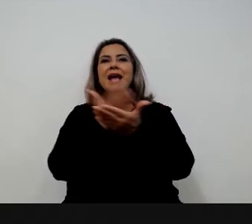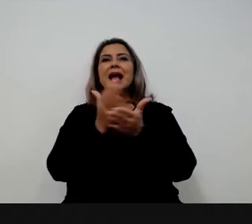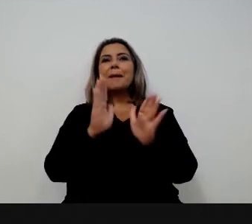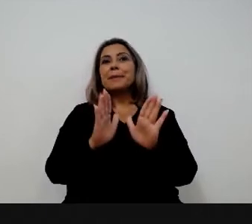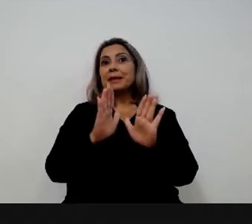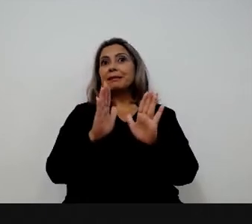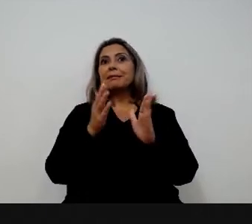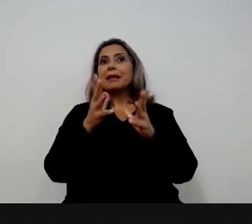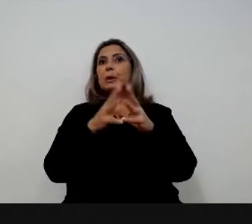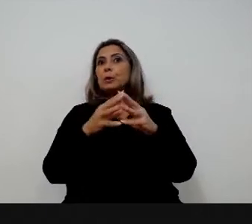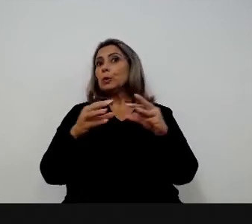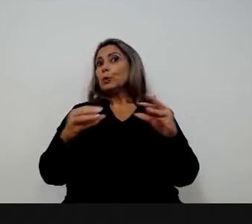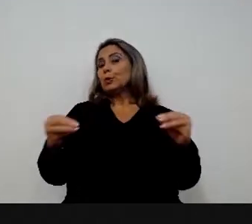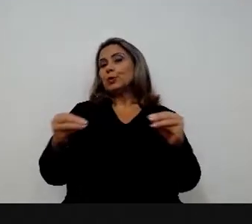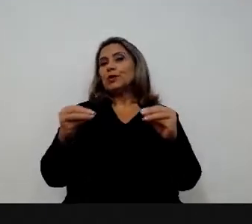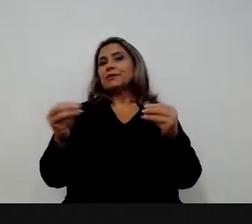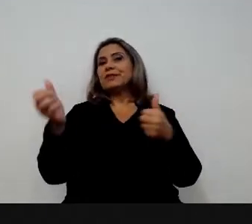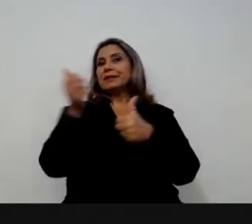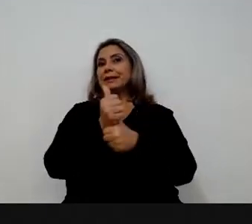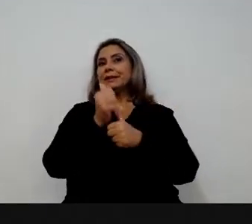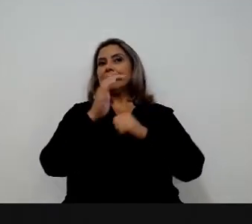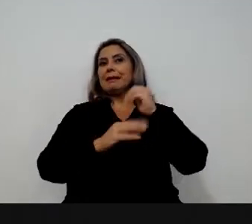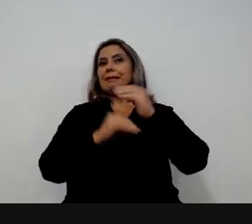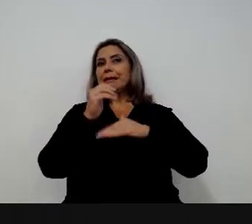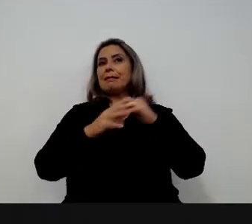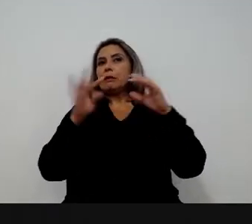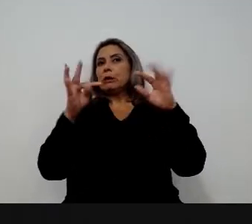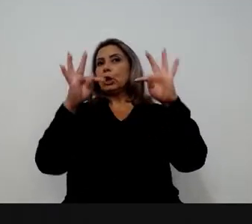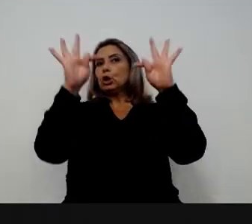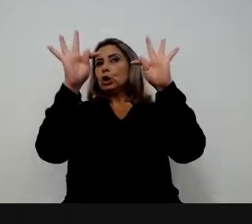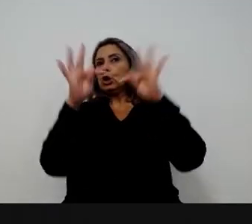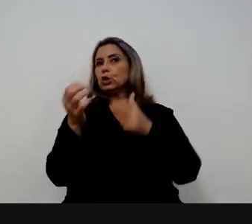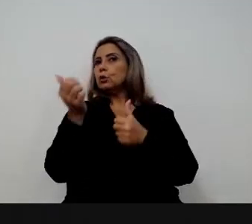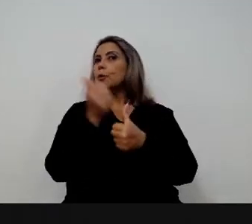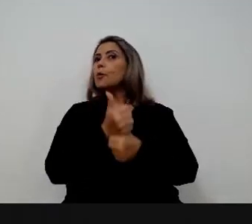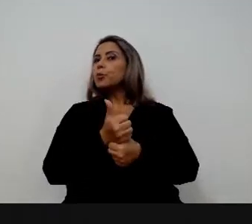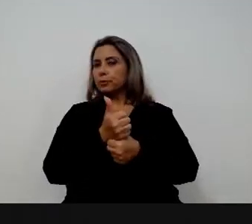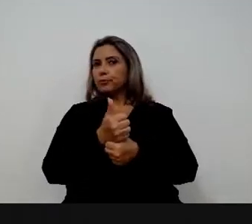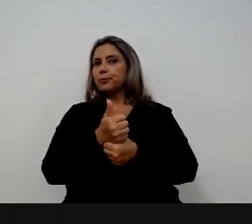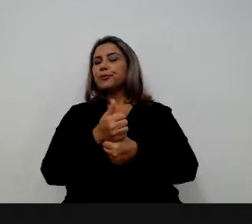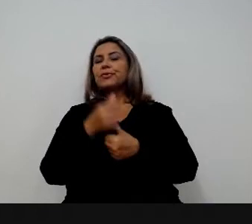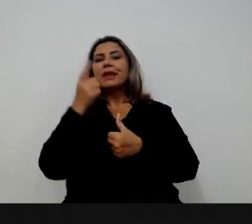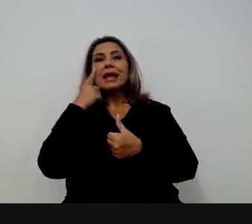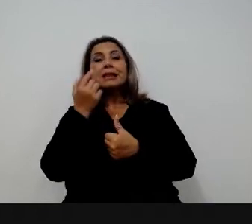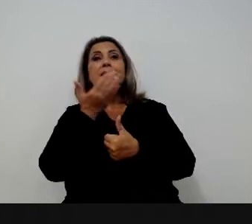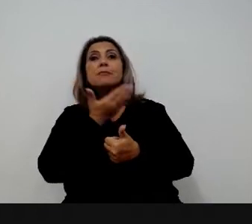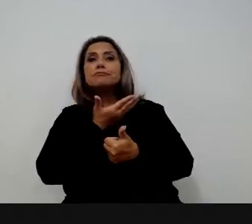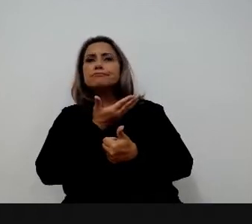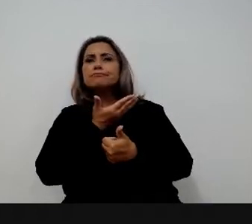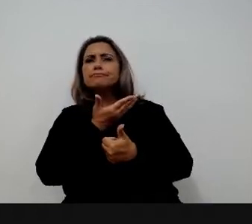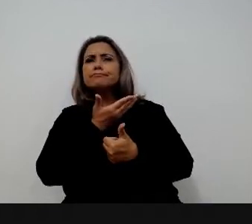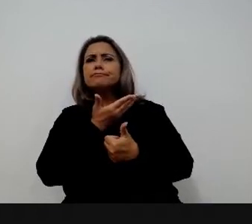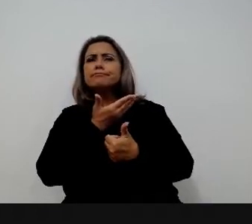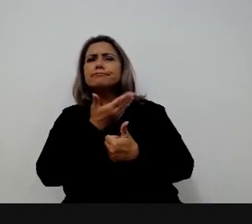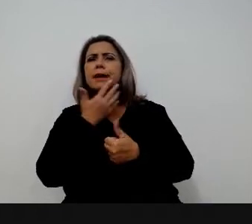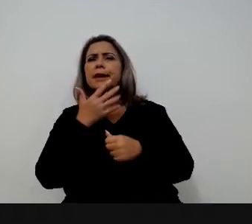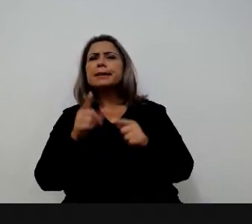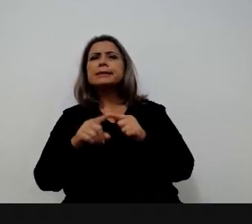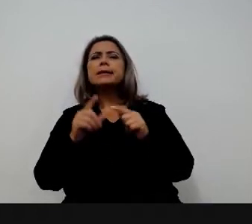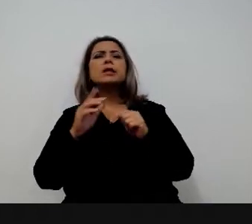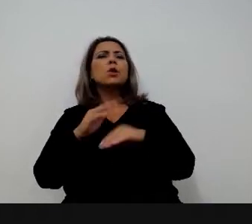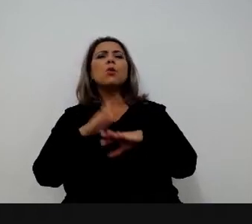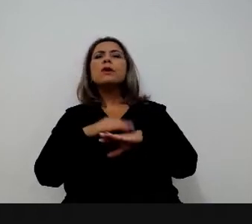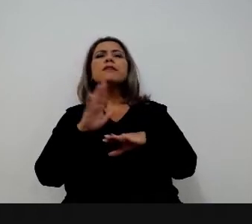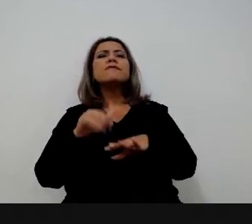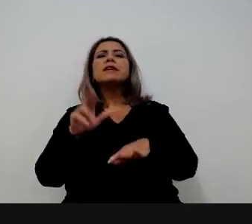ser aposentada. Tudo até nessa janela de até 2030. Então, o a gente olha é, vamos ver aquilo que vai ser mais